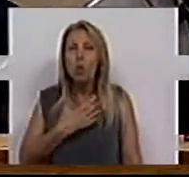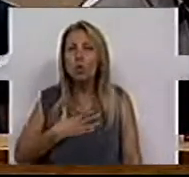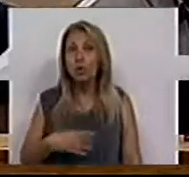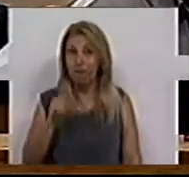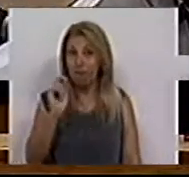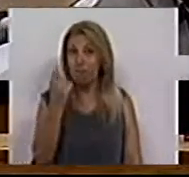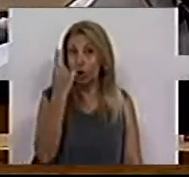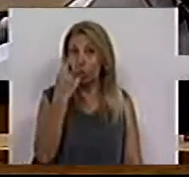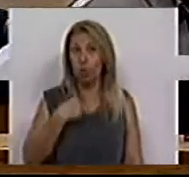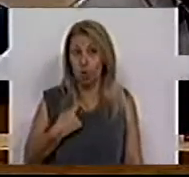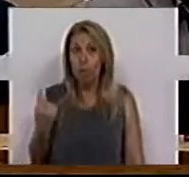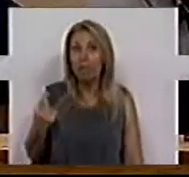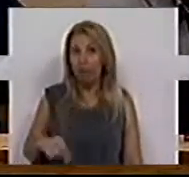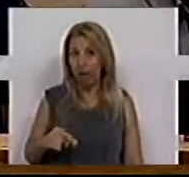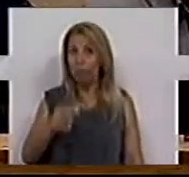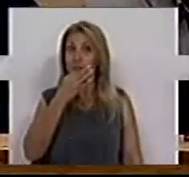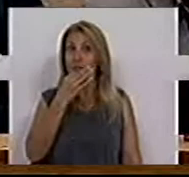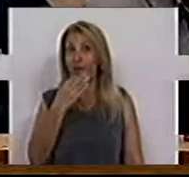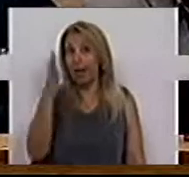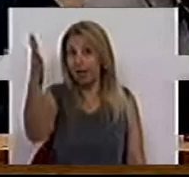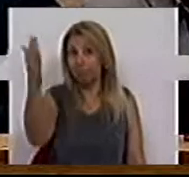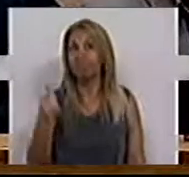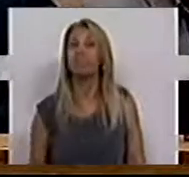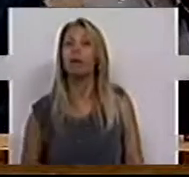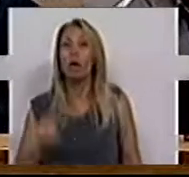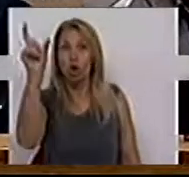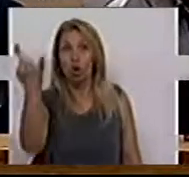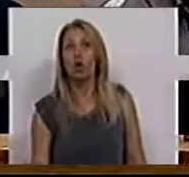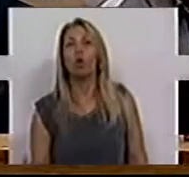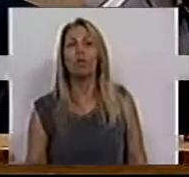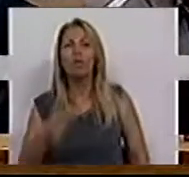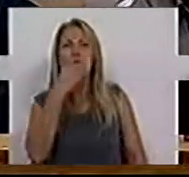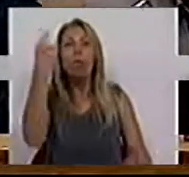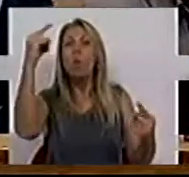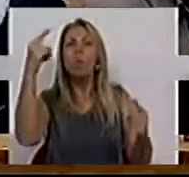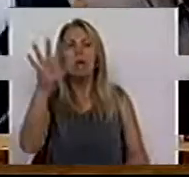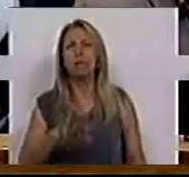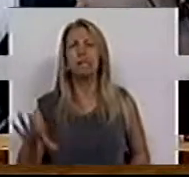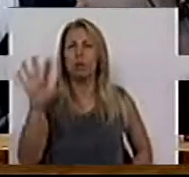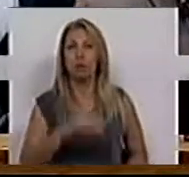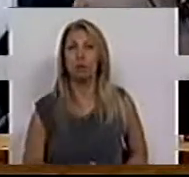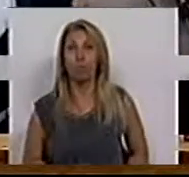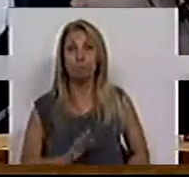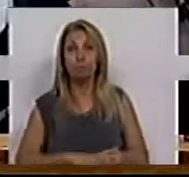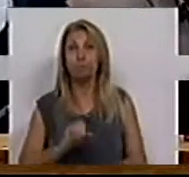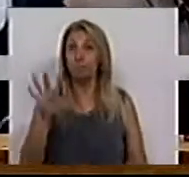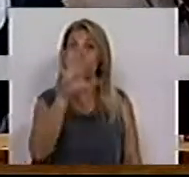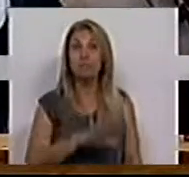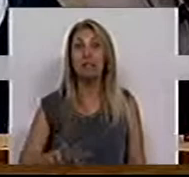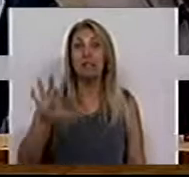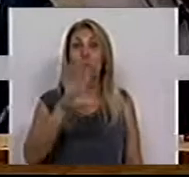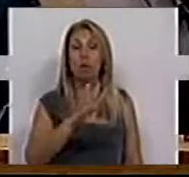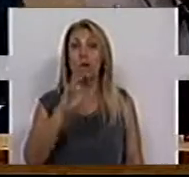que tenho, para me dirigir a si, falar de uma única situação, da situação dos